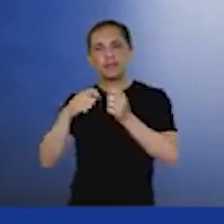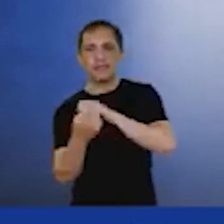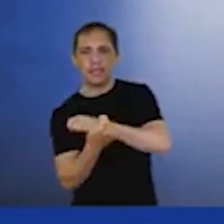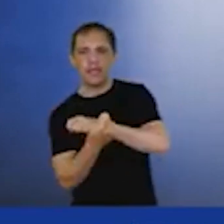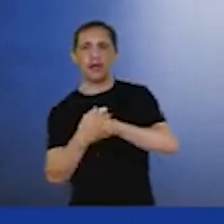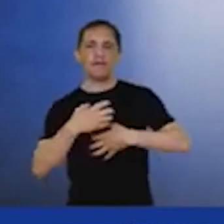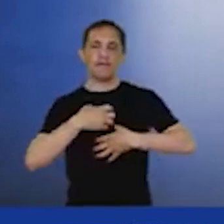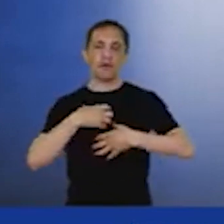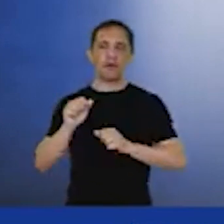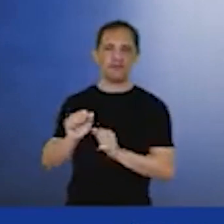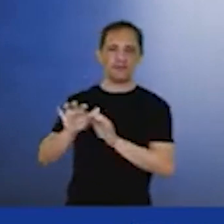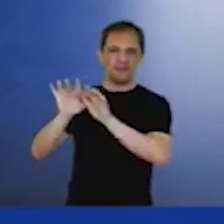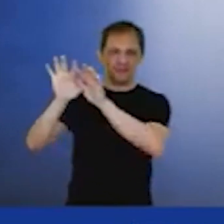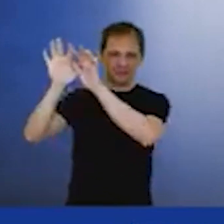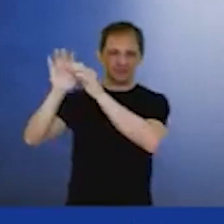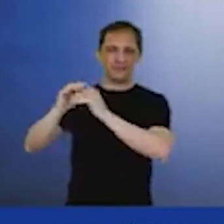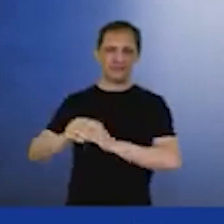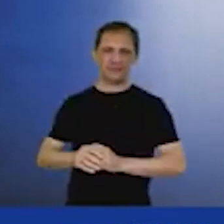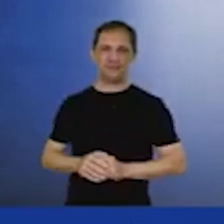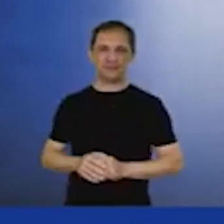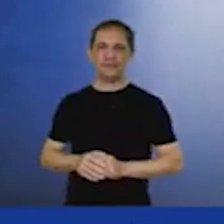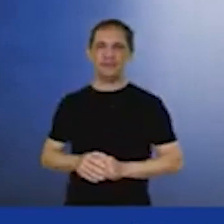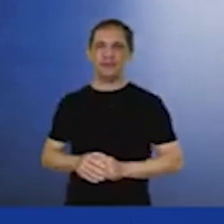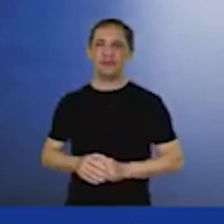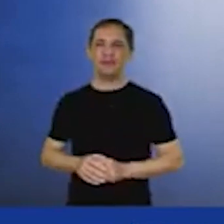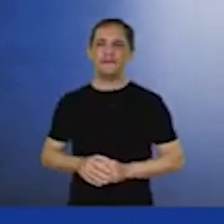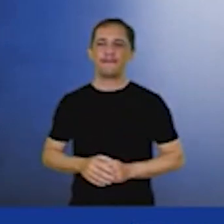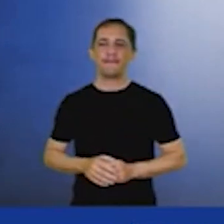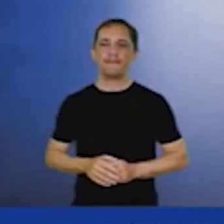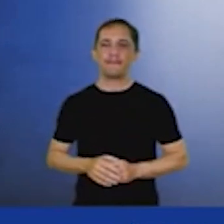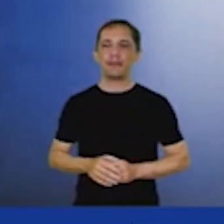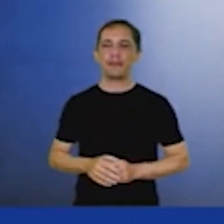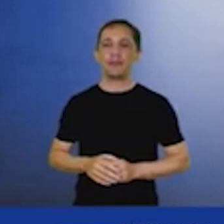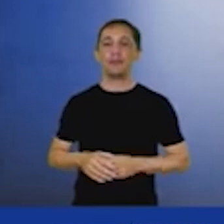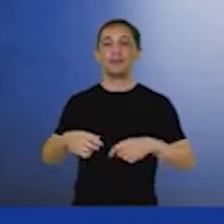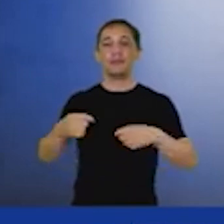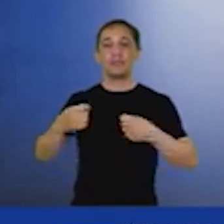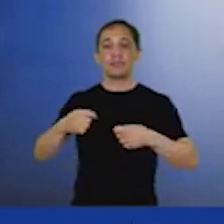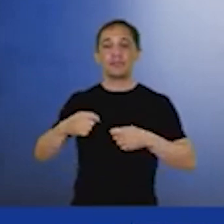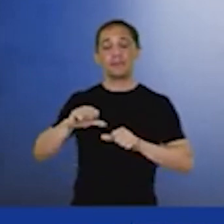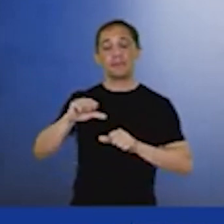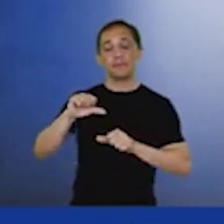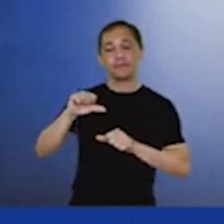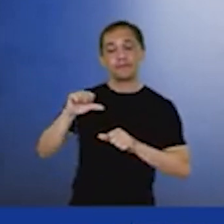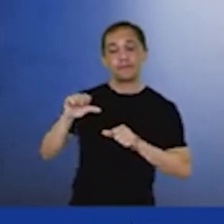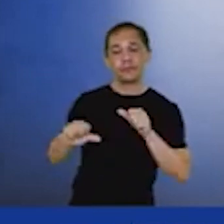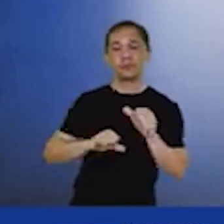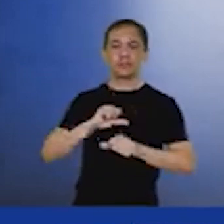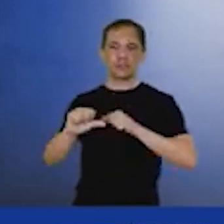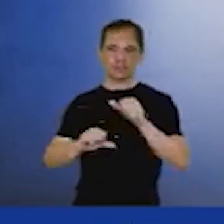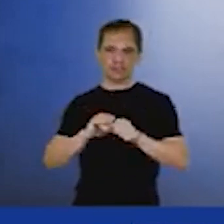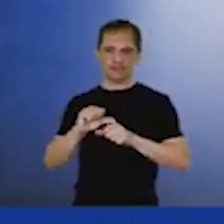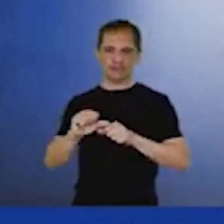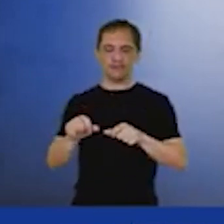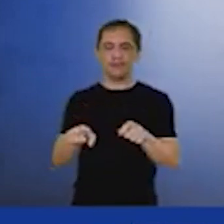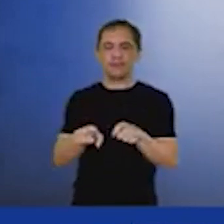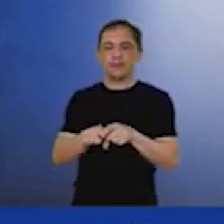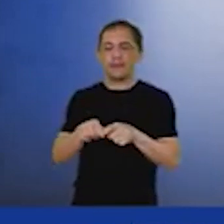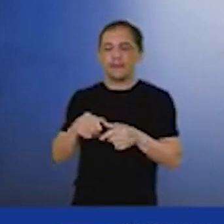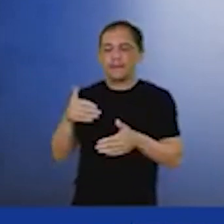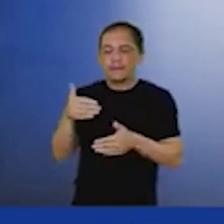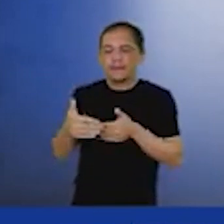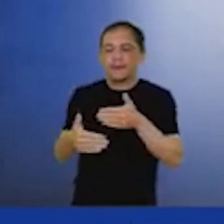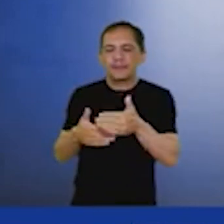Também é uma forma da gente offsetar essas emissões. Quando você fala em processos mais